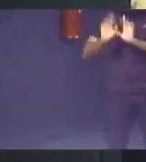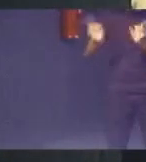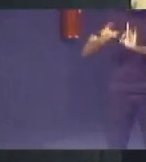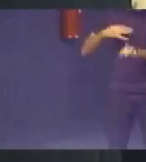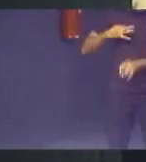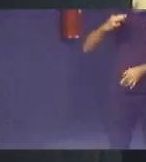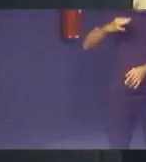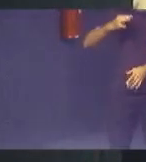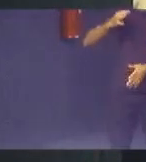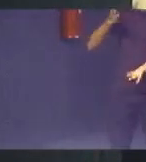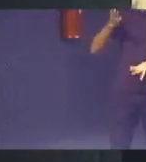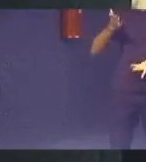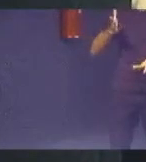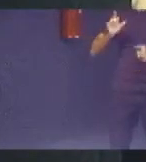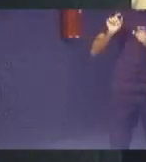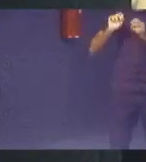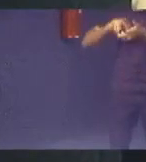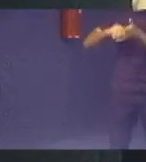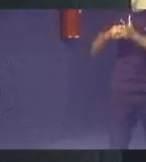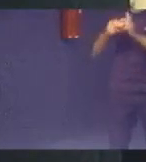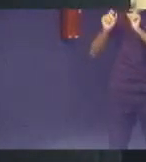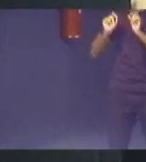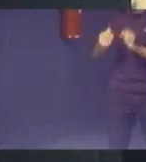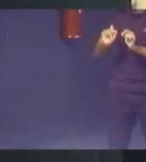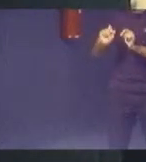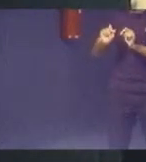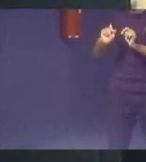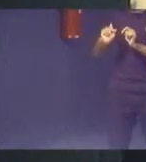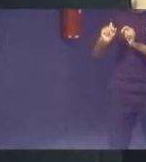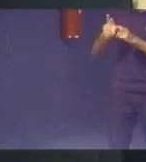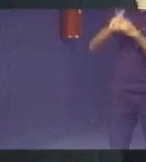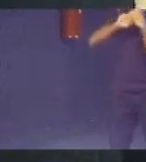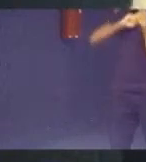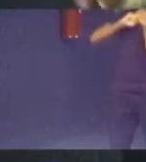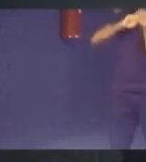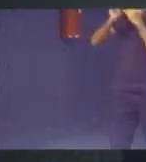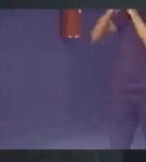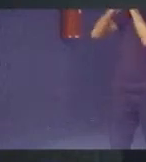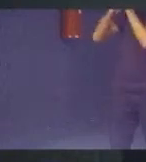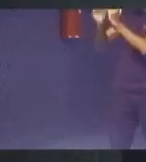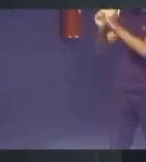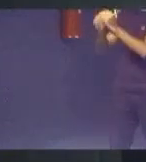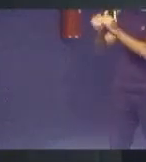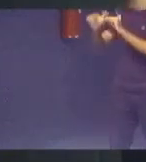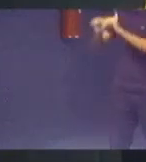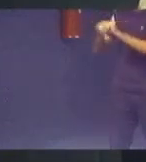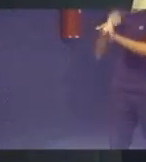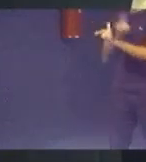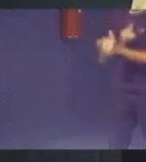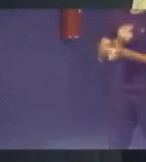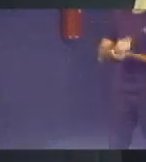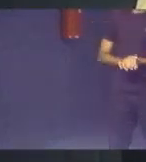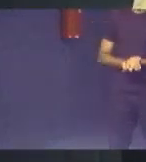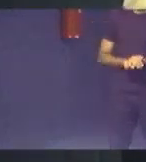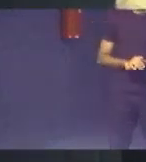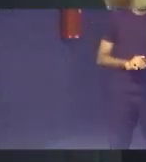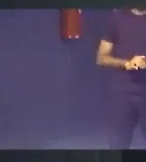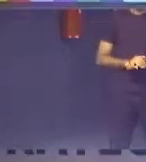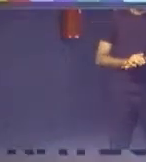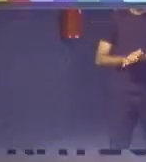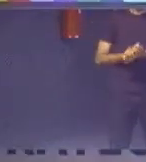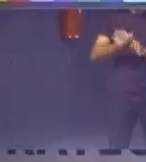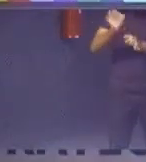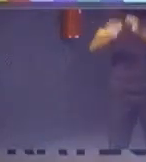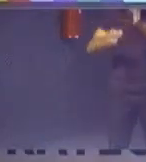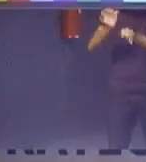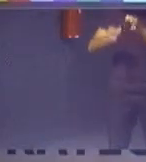isso chama respeito pelo nosso trabalho a justiça itinerante é o justiça no bairro